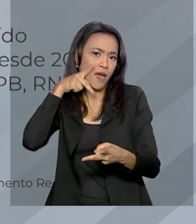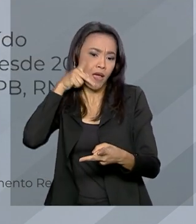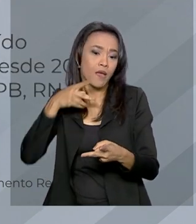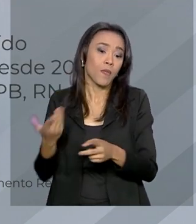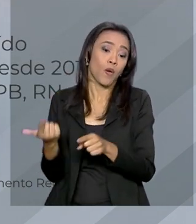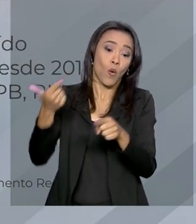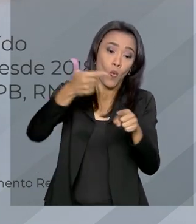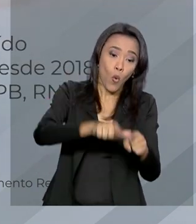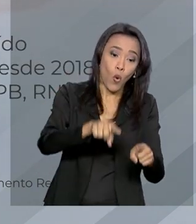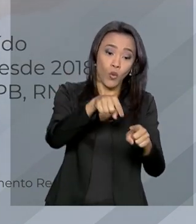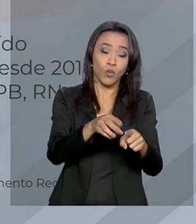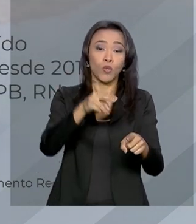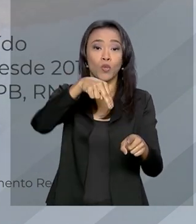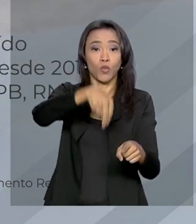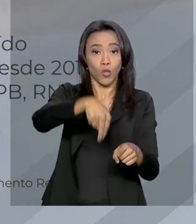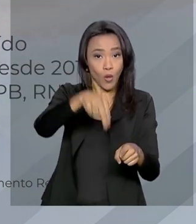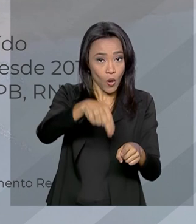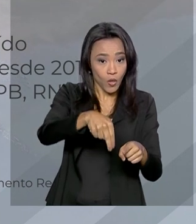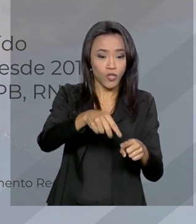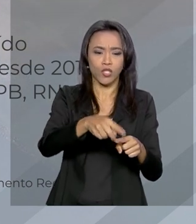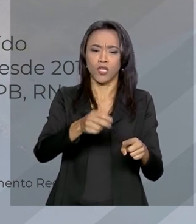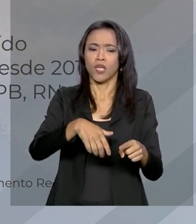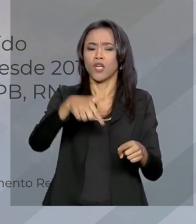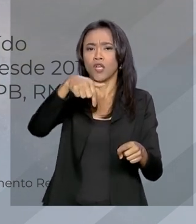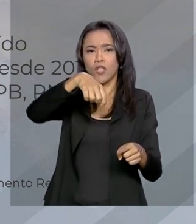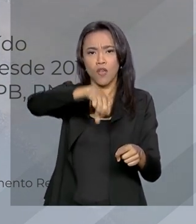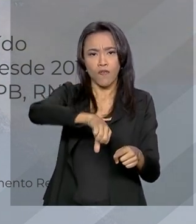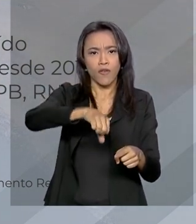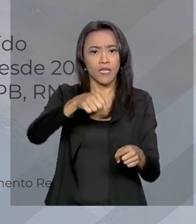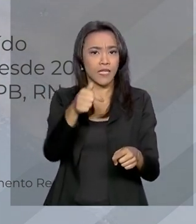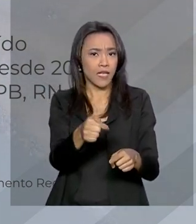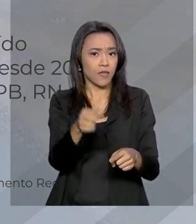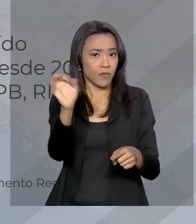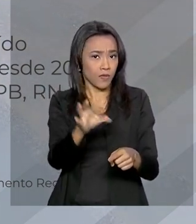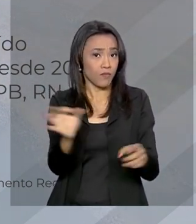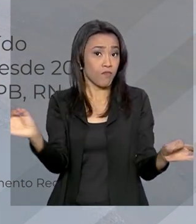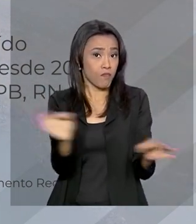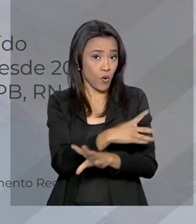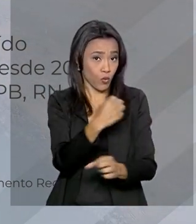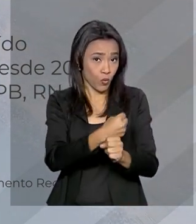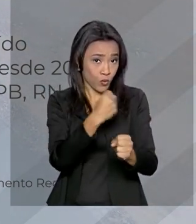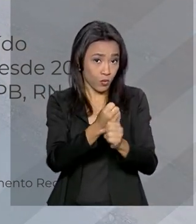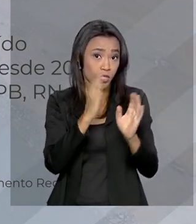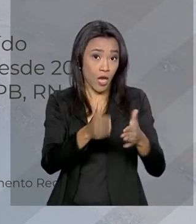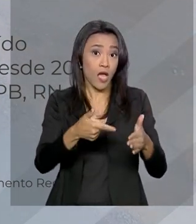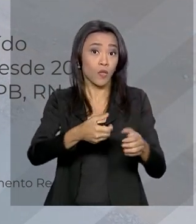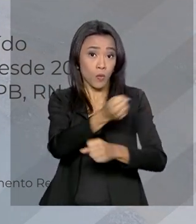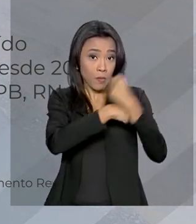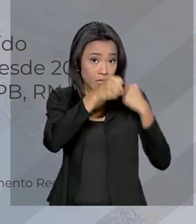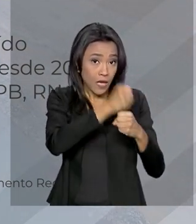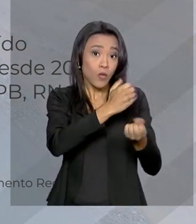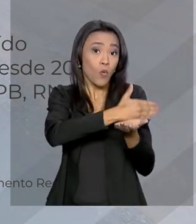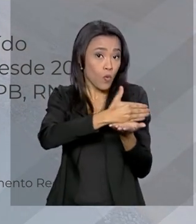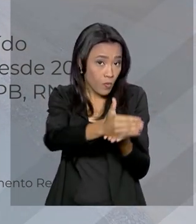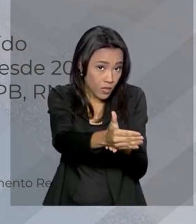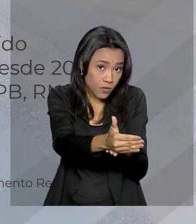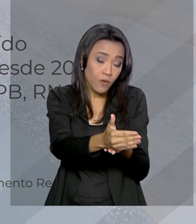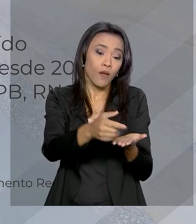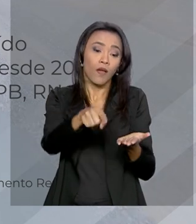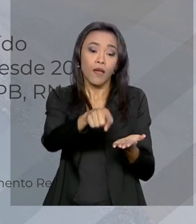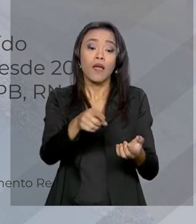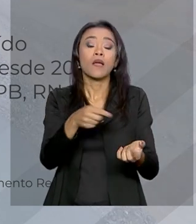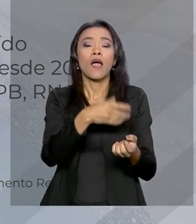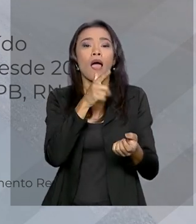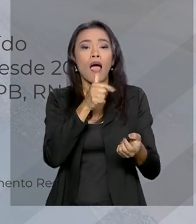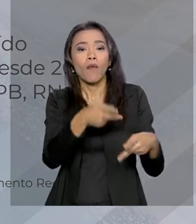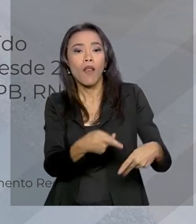97% das obras concluídas, entrou em pré-operação no ano passado. A água passa pelo sertão de